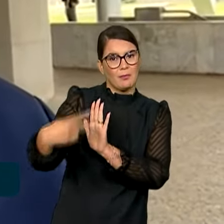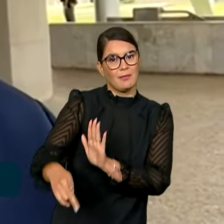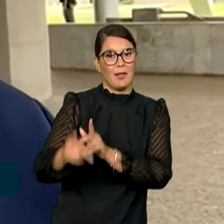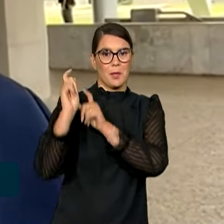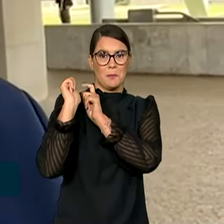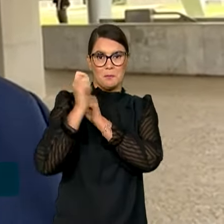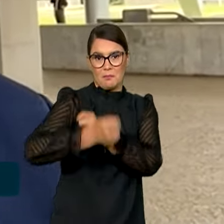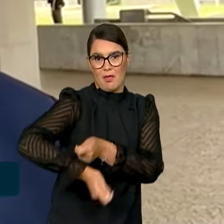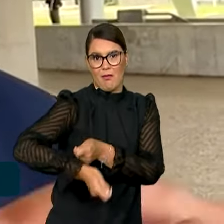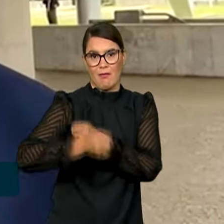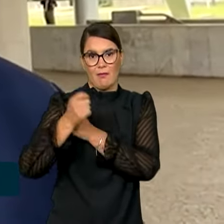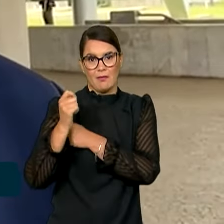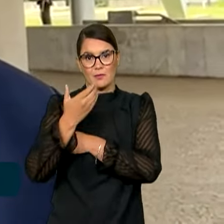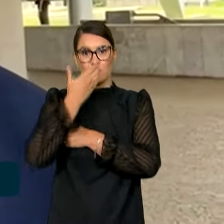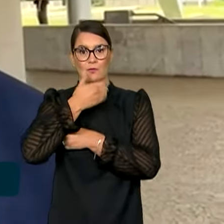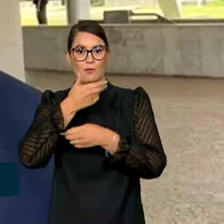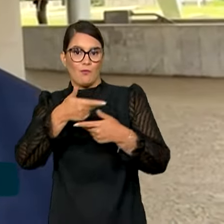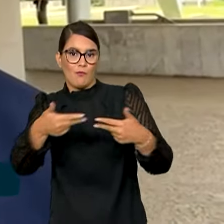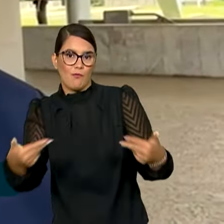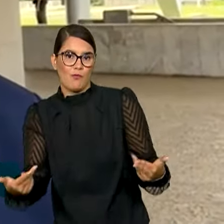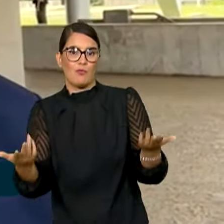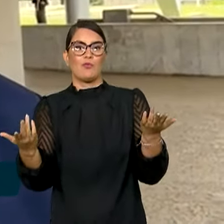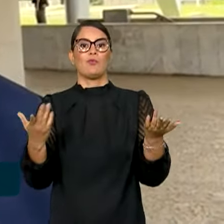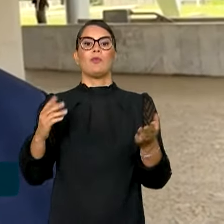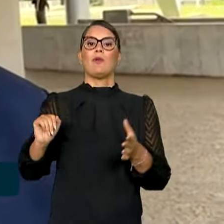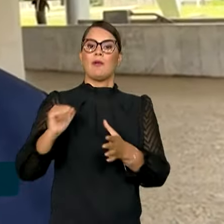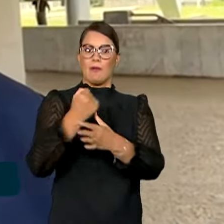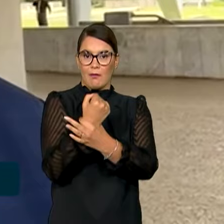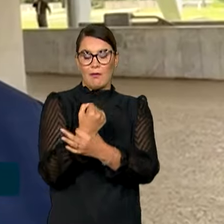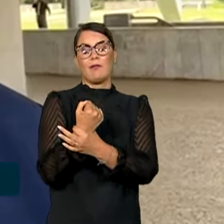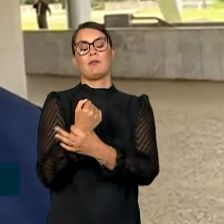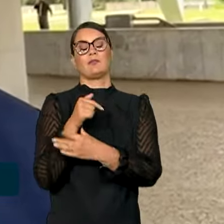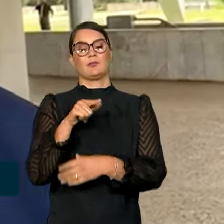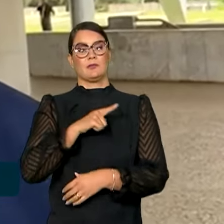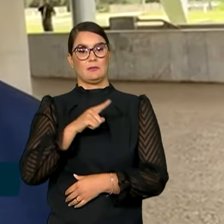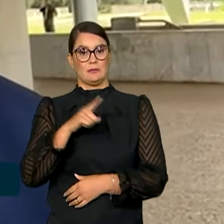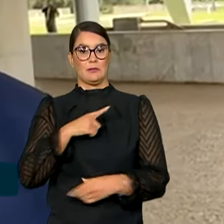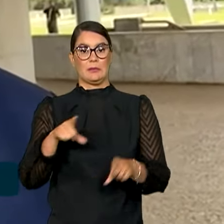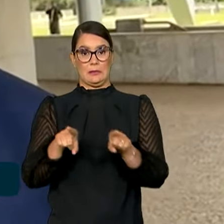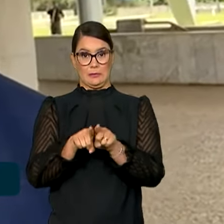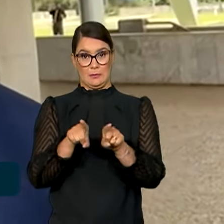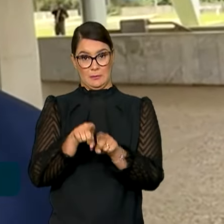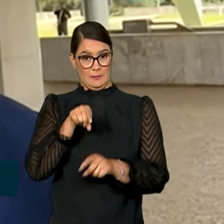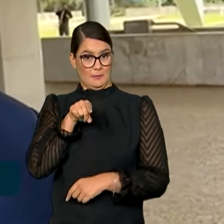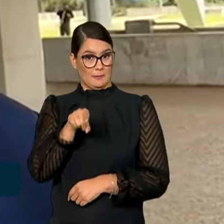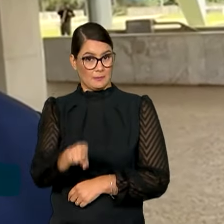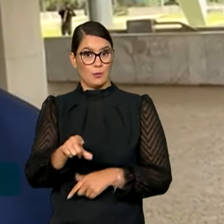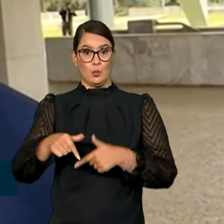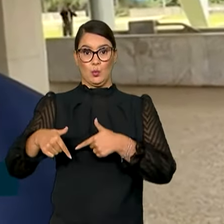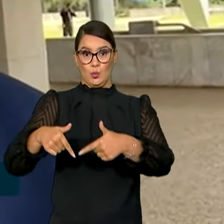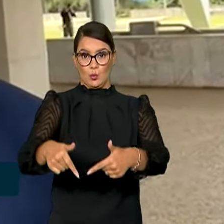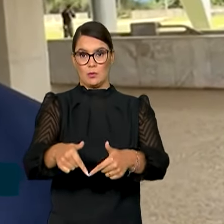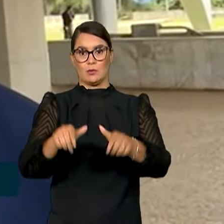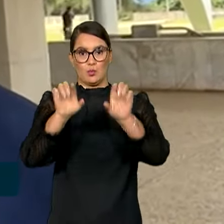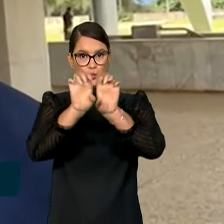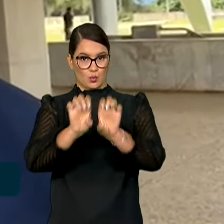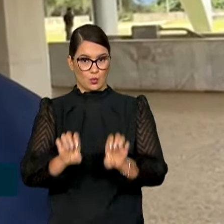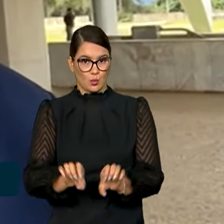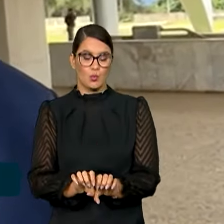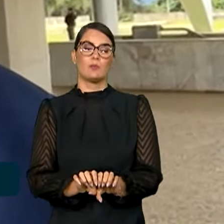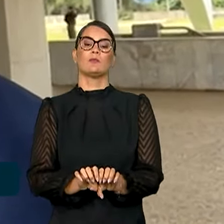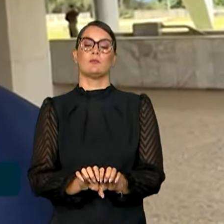pescadas aqui, de frutas, ou seja, garantir que se tenha também ali uma ação estruturada